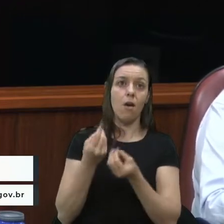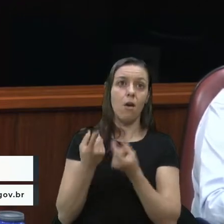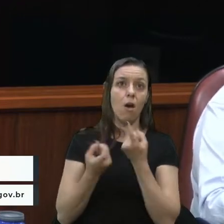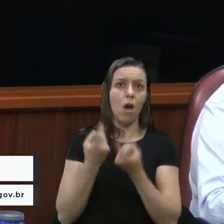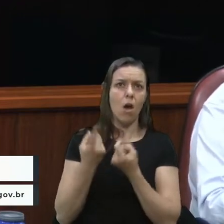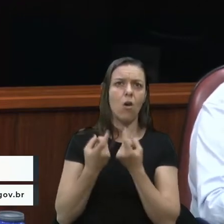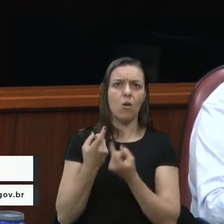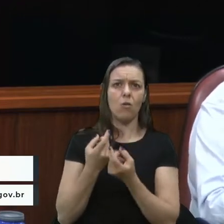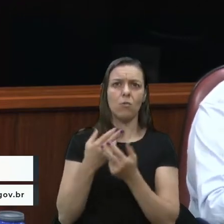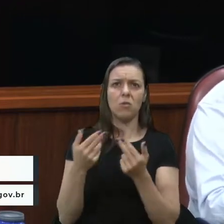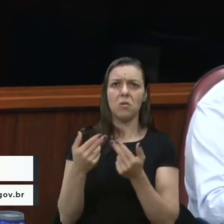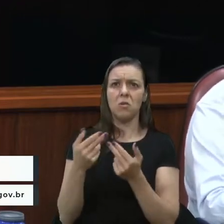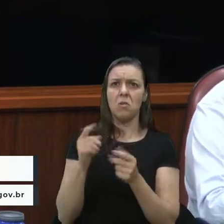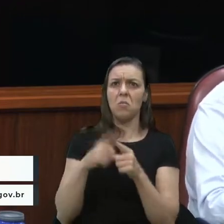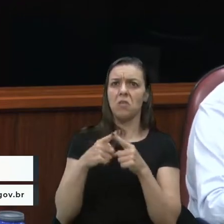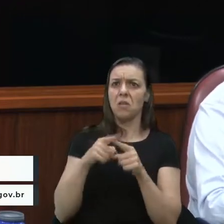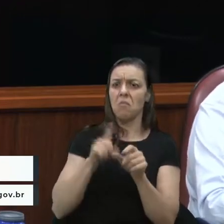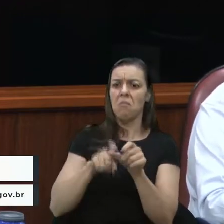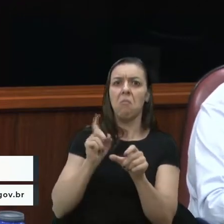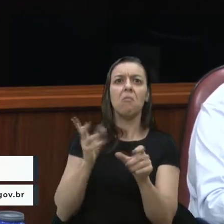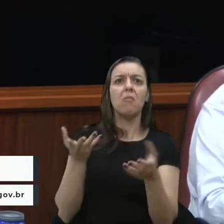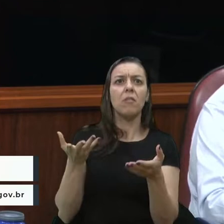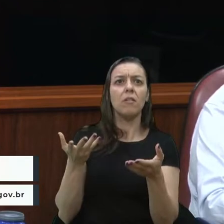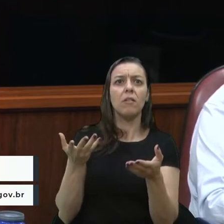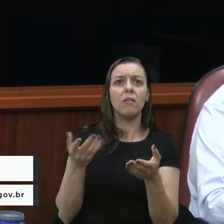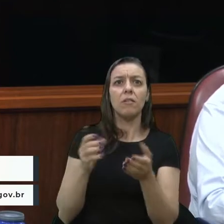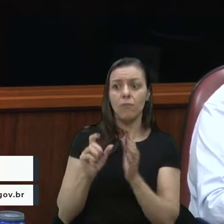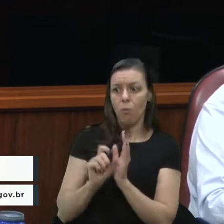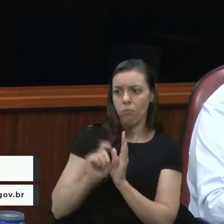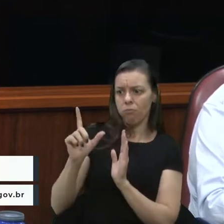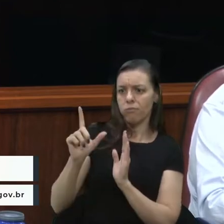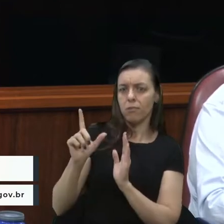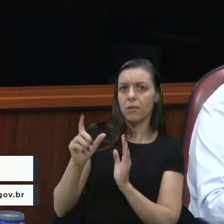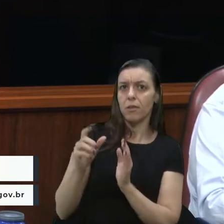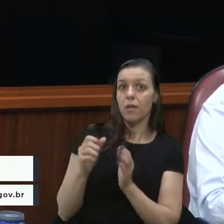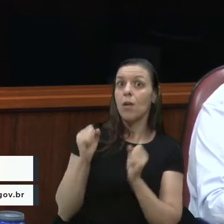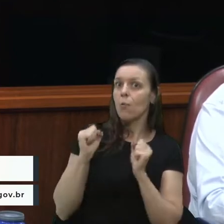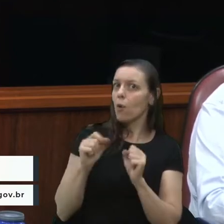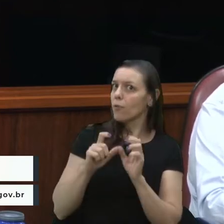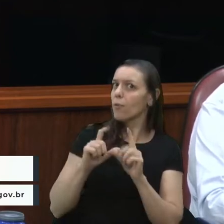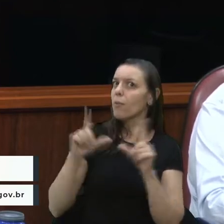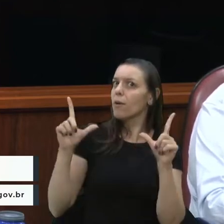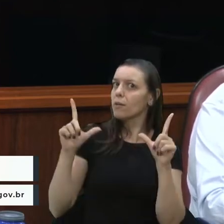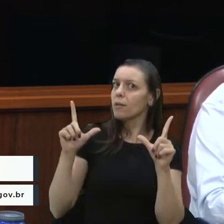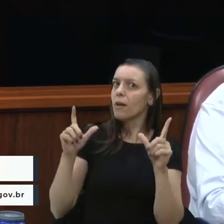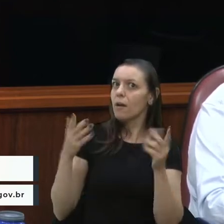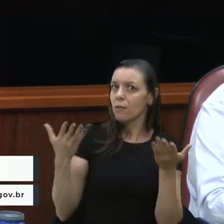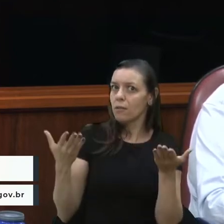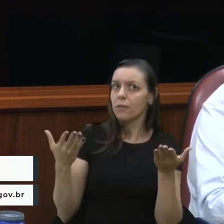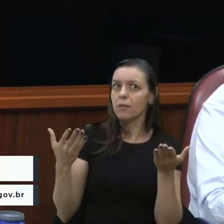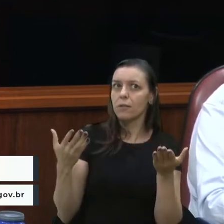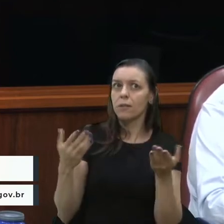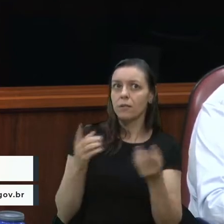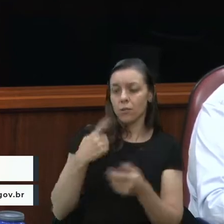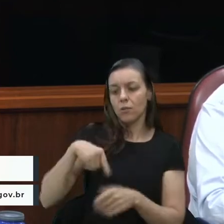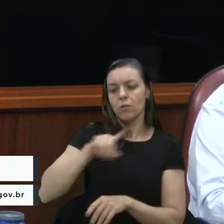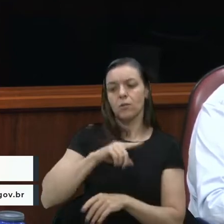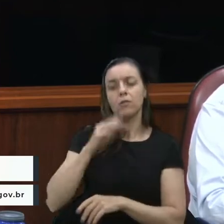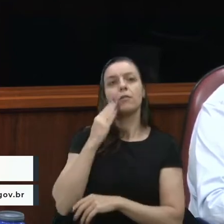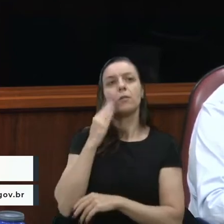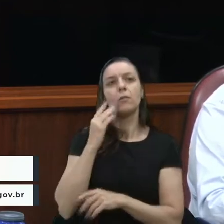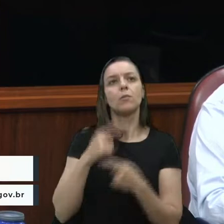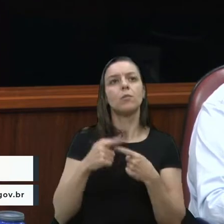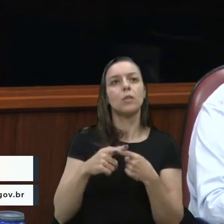dessa inadimplência, que é alta e já foi mais, e pode ficar mais alta ainda, inclusive. Nós sabemos por quê.